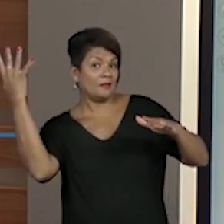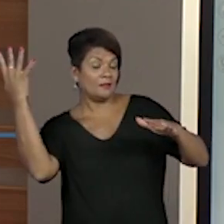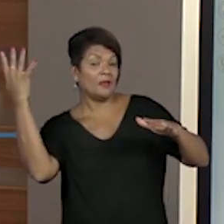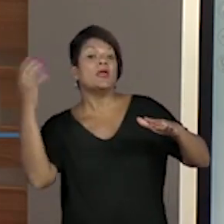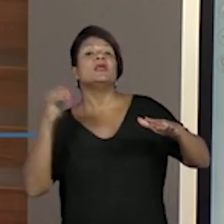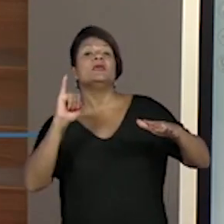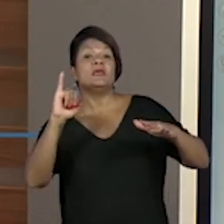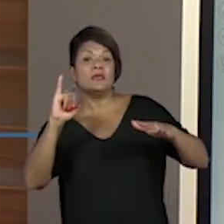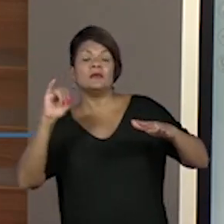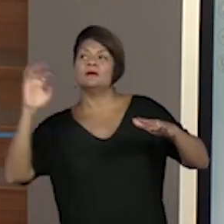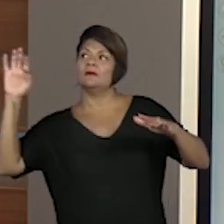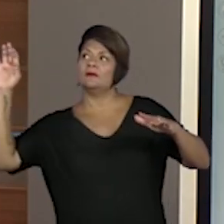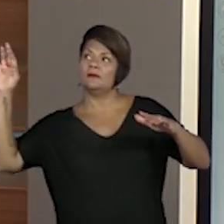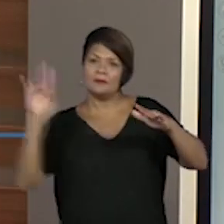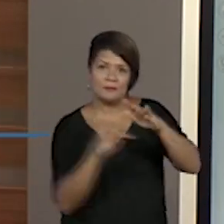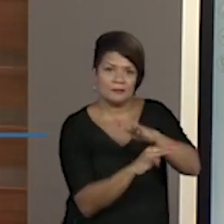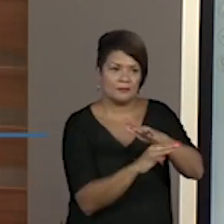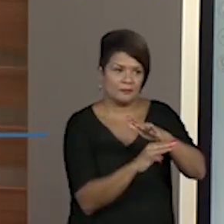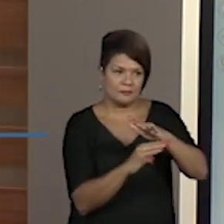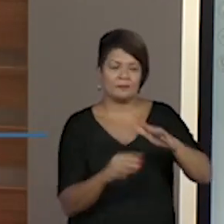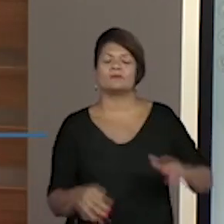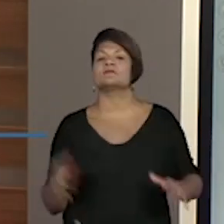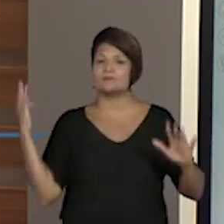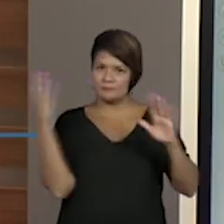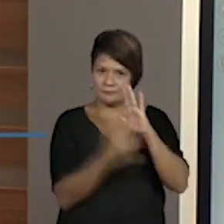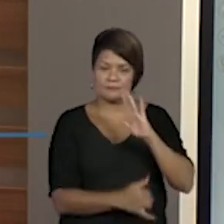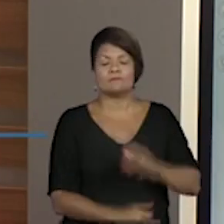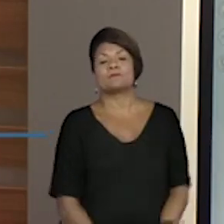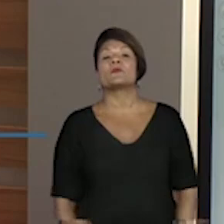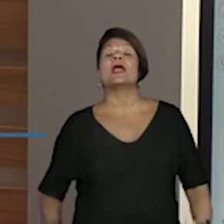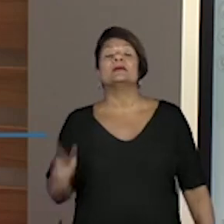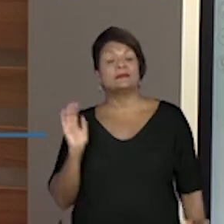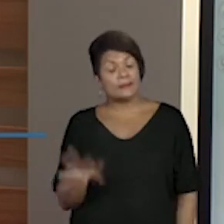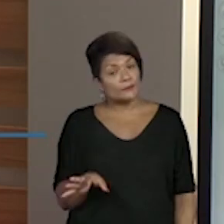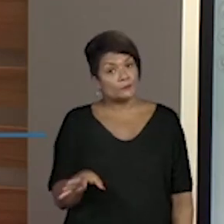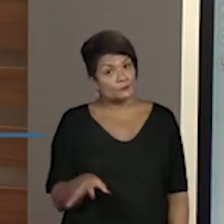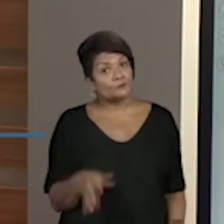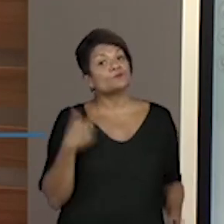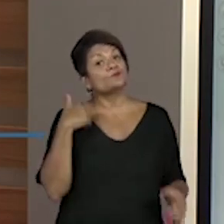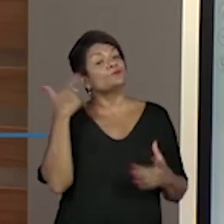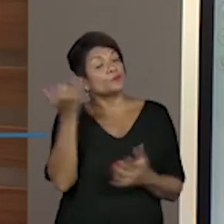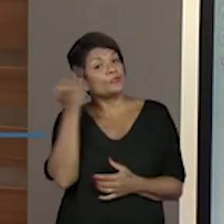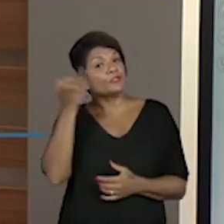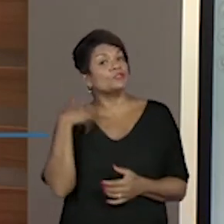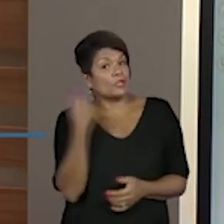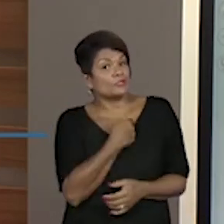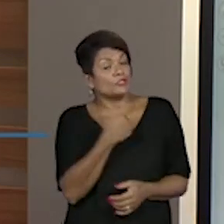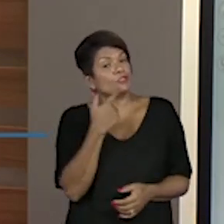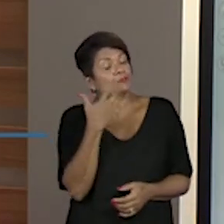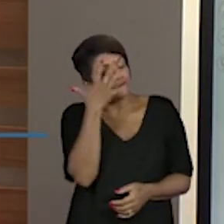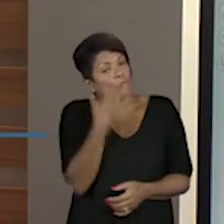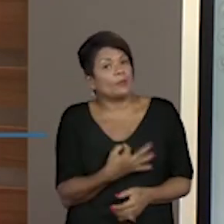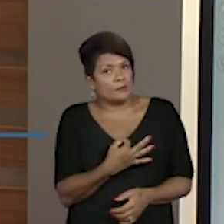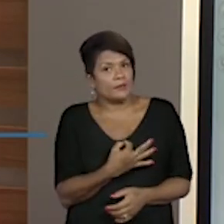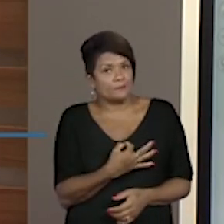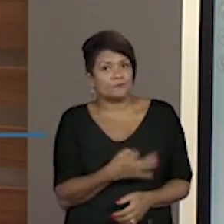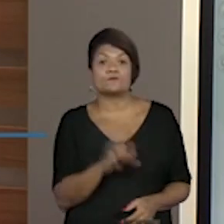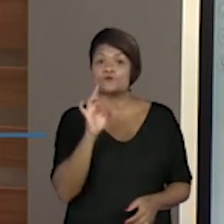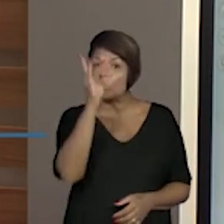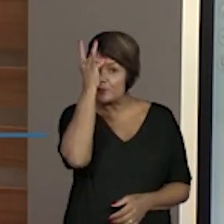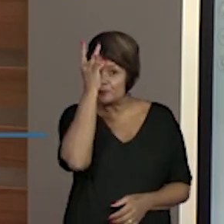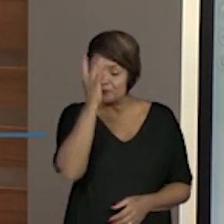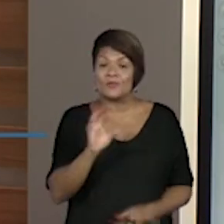imigração. Mas vocês viram que é diferente? Então, é importante a gente entender. Só para fixar.